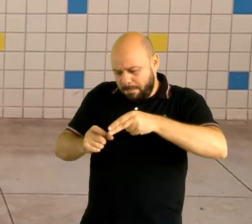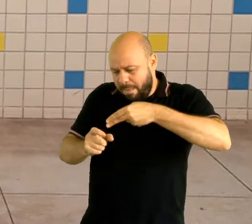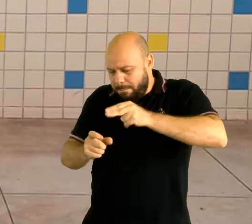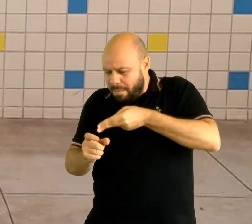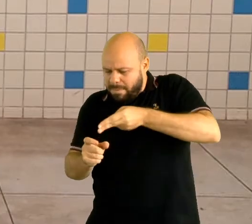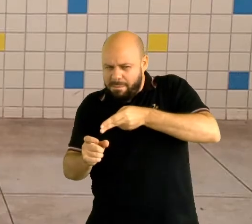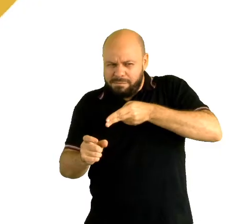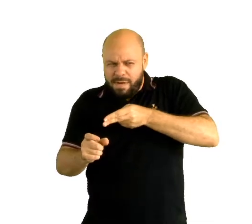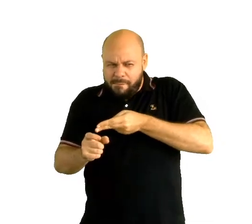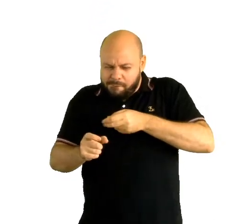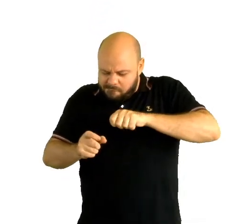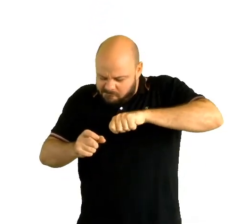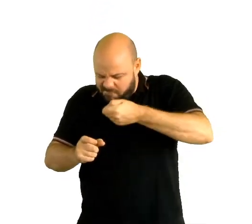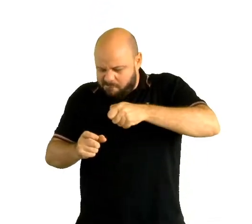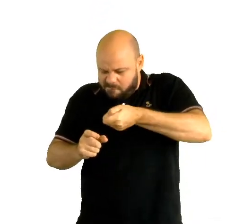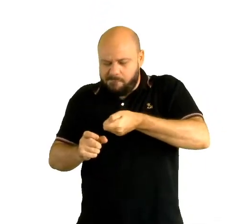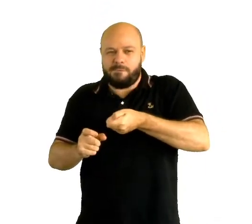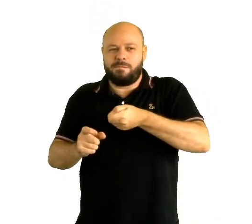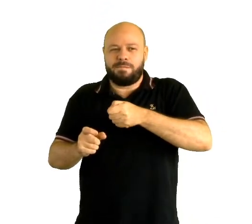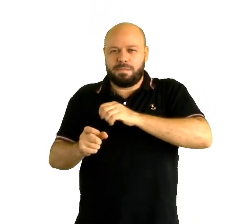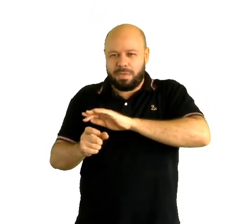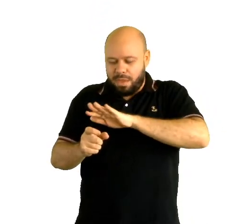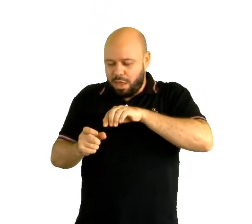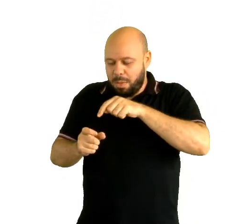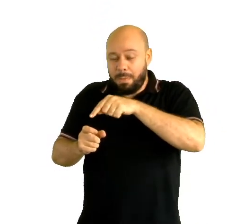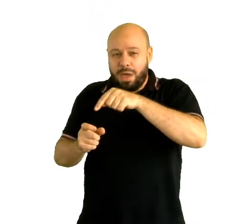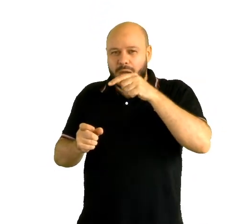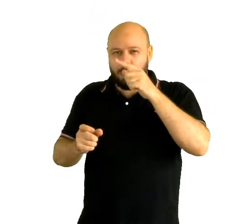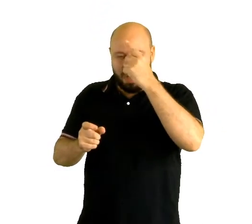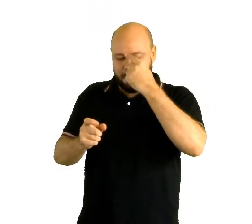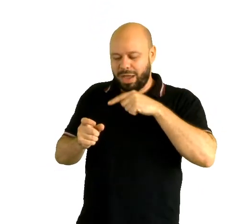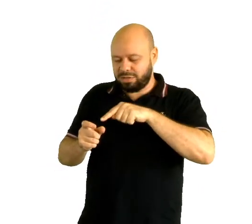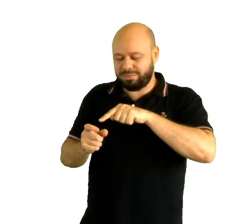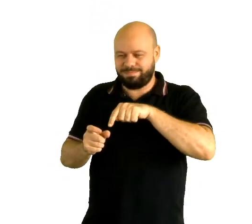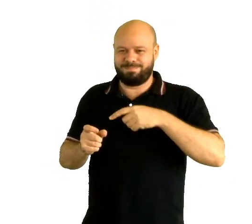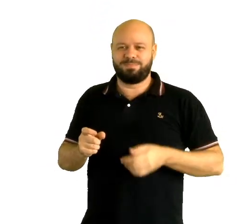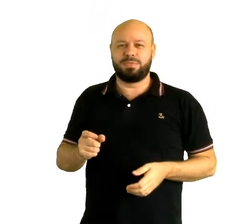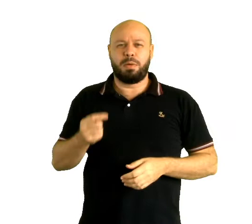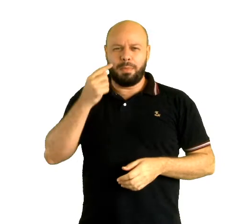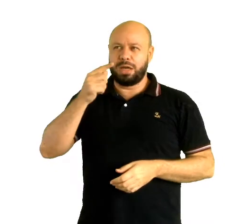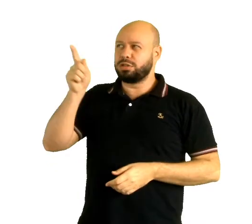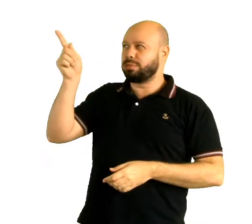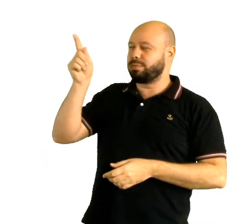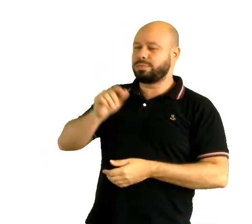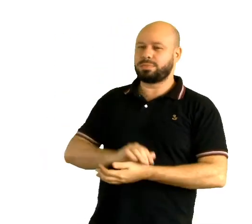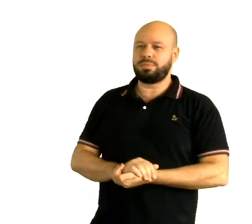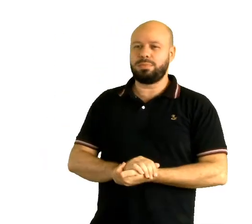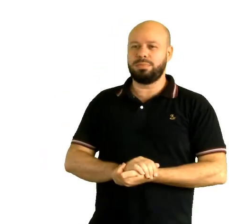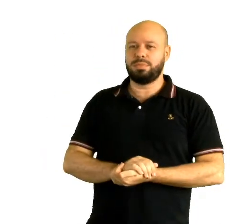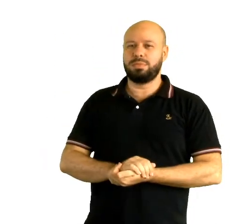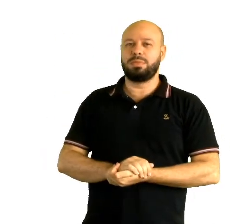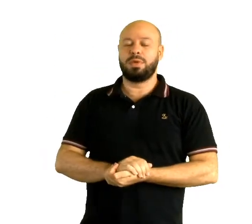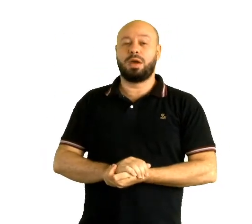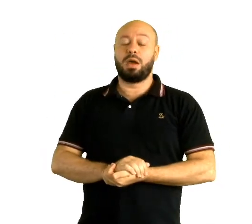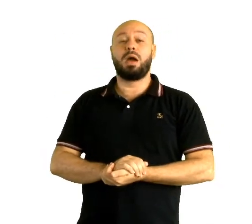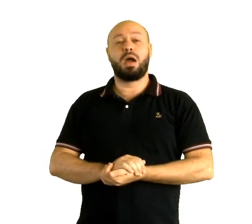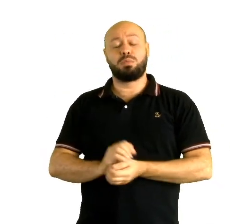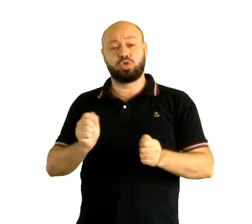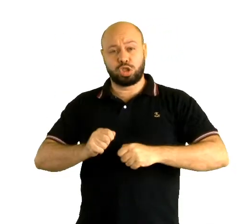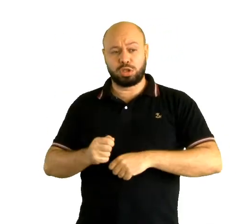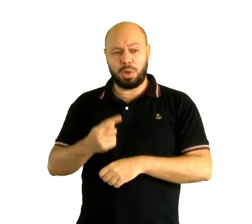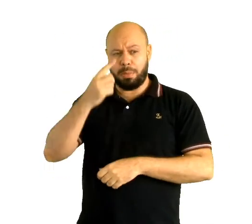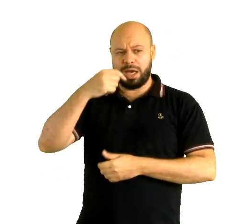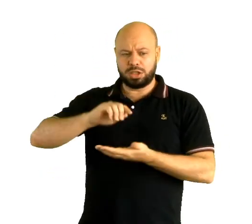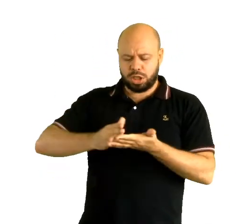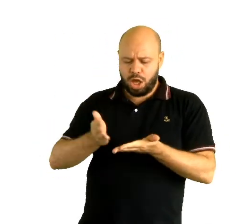amolados. Observem aqui nesse slide. É um desenho feito na madeira em alto ou baixo relevo.